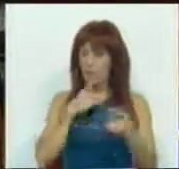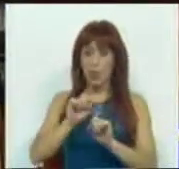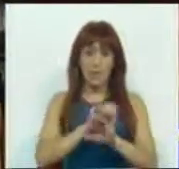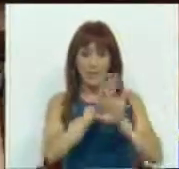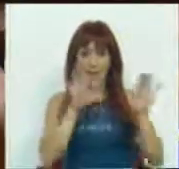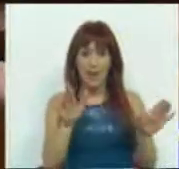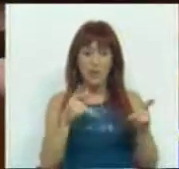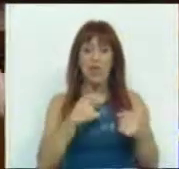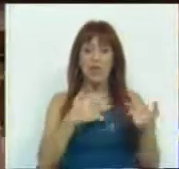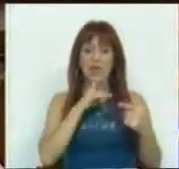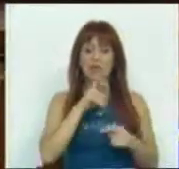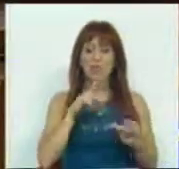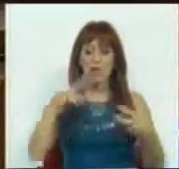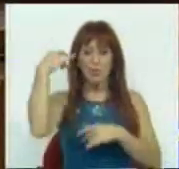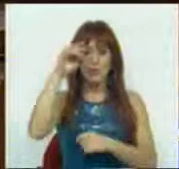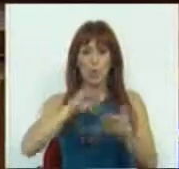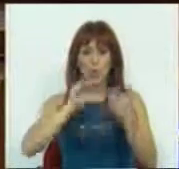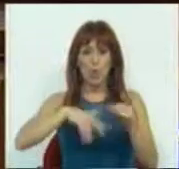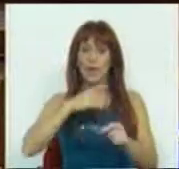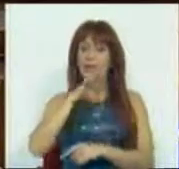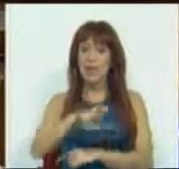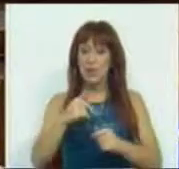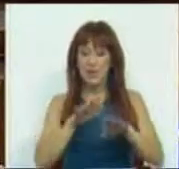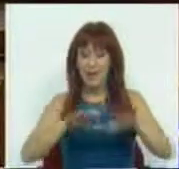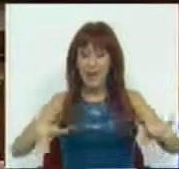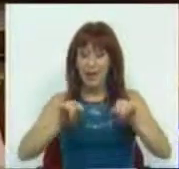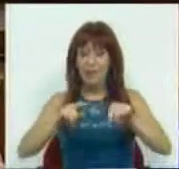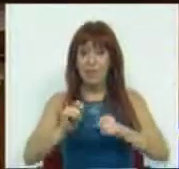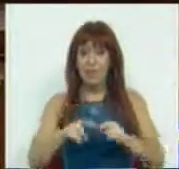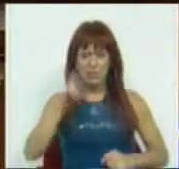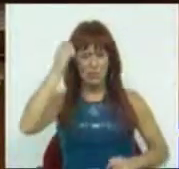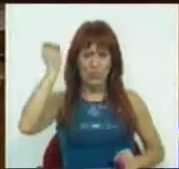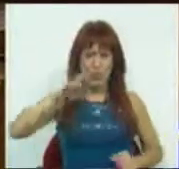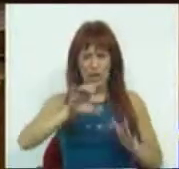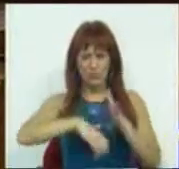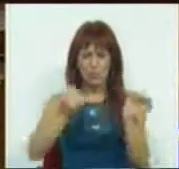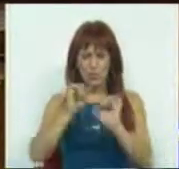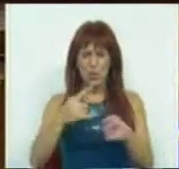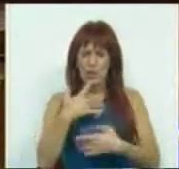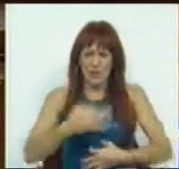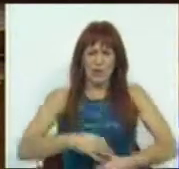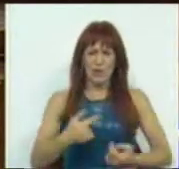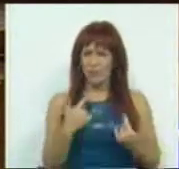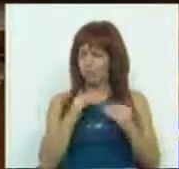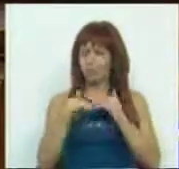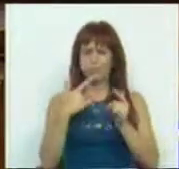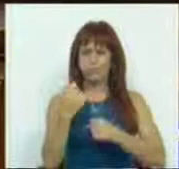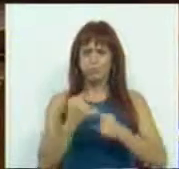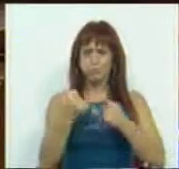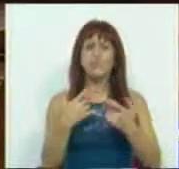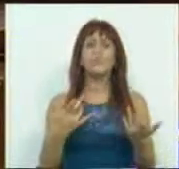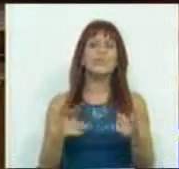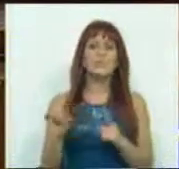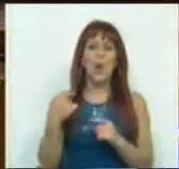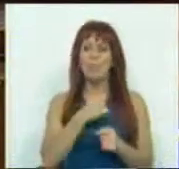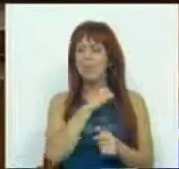muito clara. É responder aos professores contratados dizendo que este nível de desrespeito e de precariedade é absolutamente insustentável e que